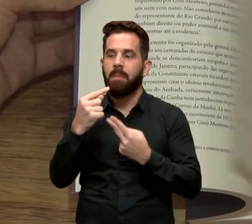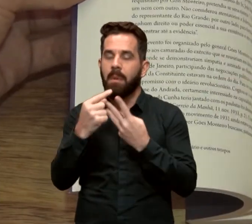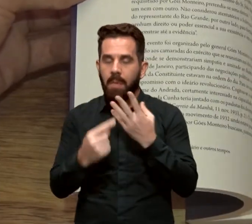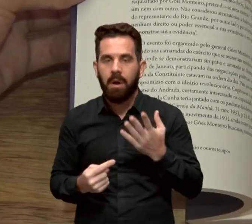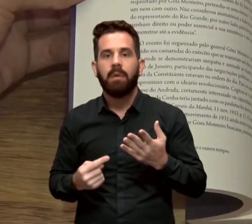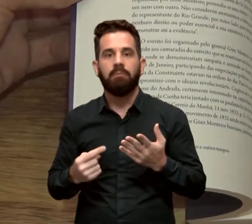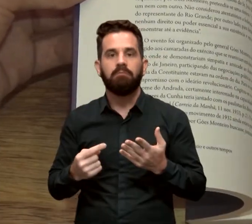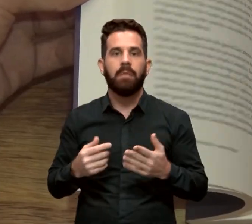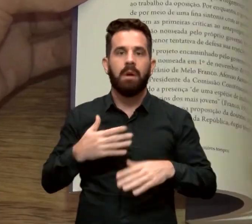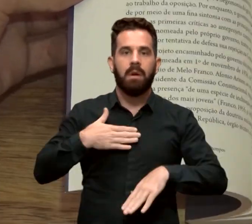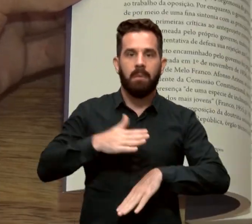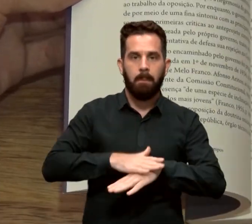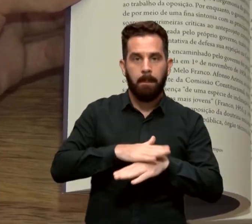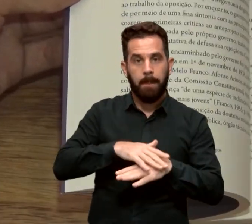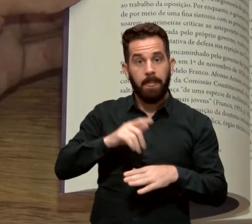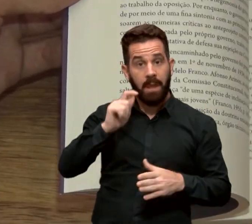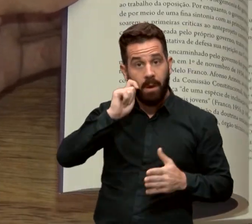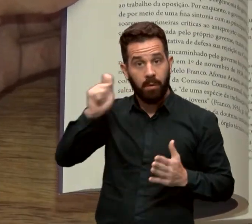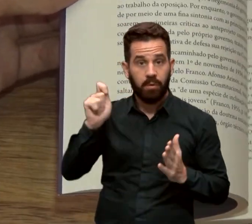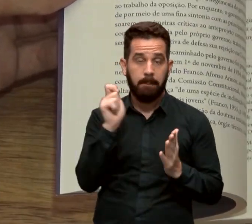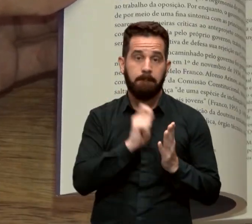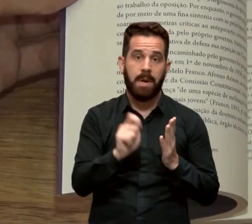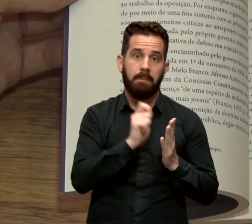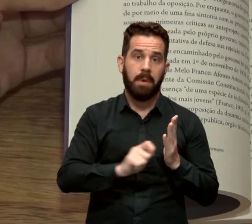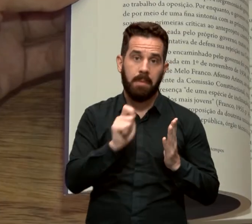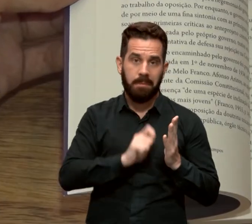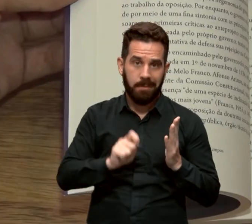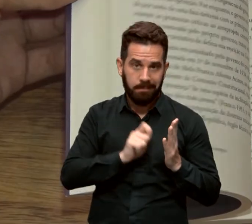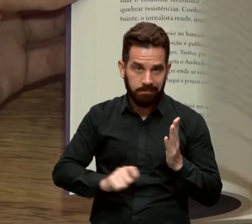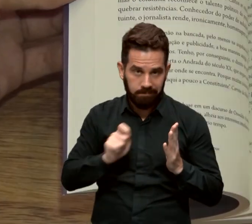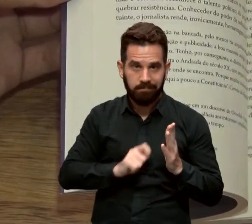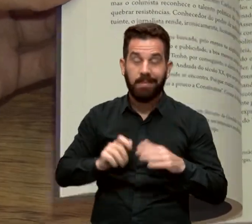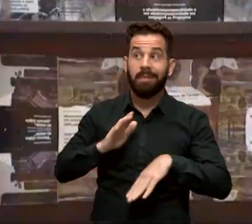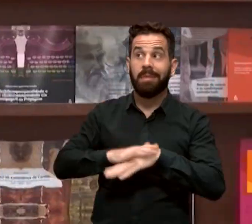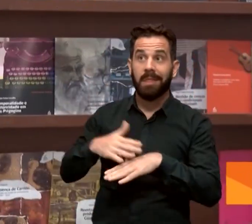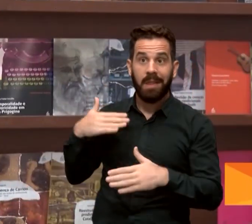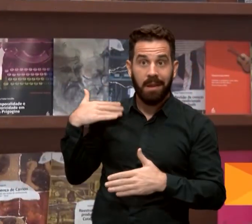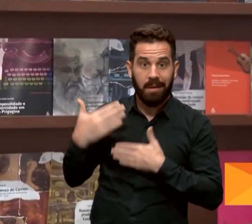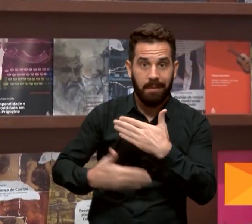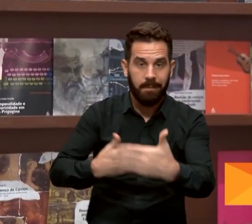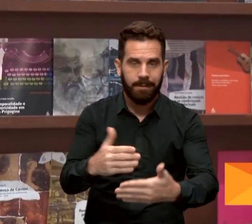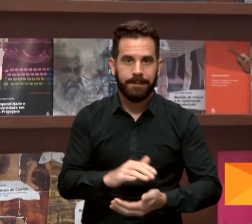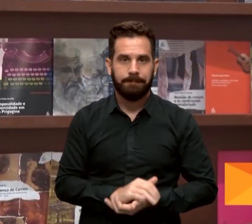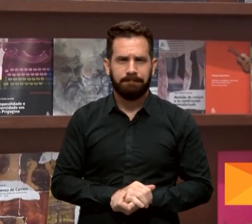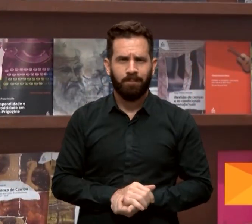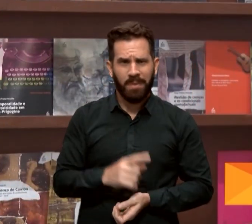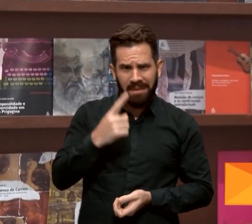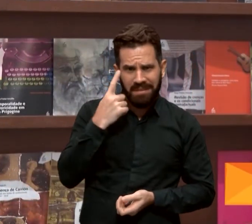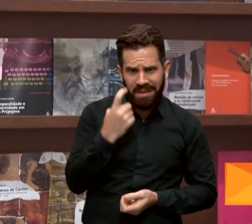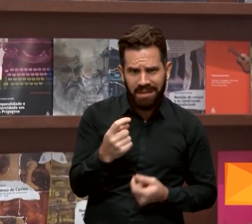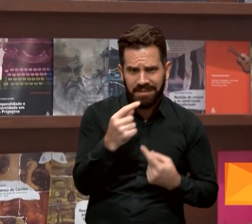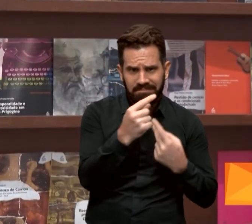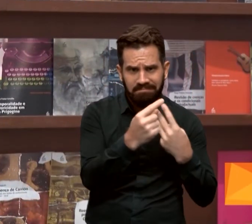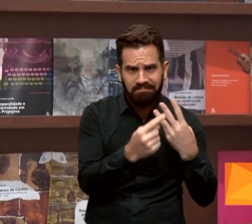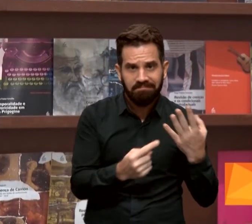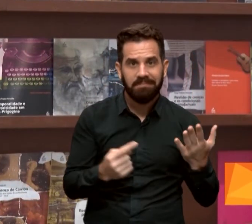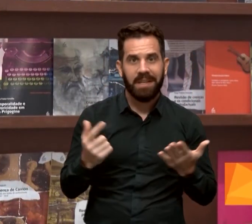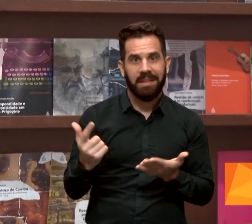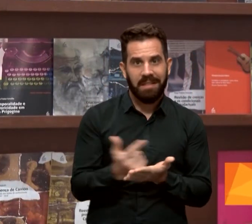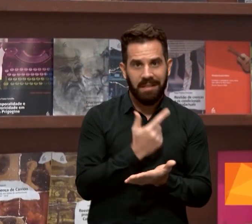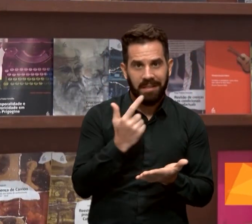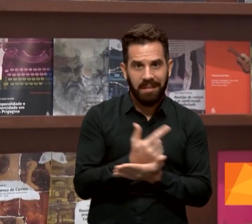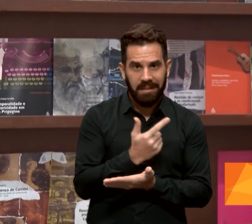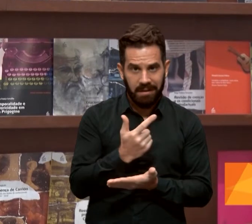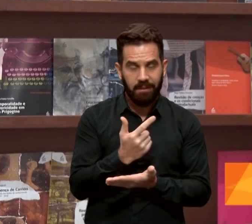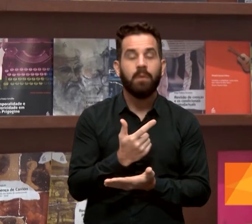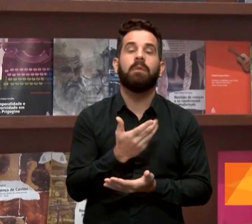sobre as reinterpretações provenientes da ação do tempo. Se interessou por alguns dos títulos divulgados